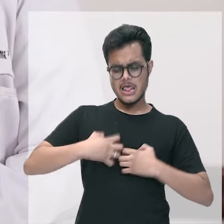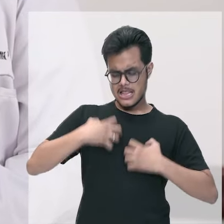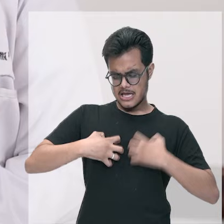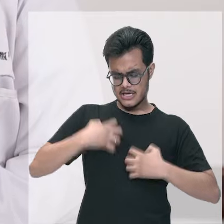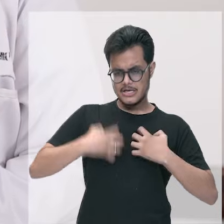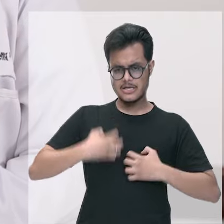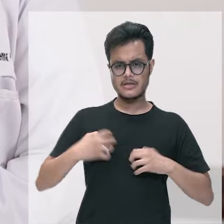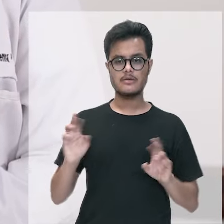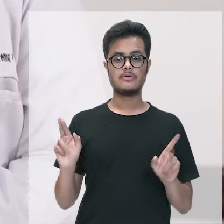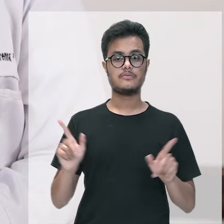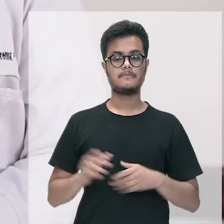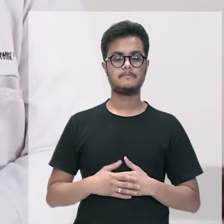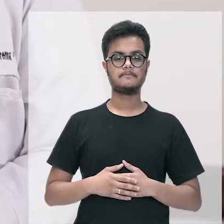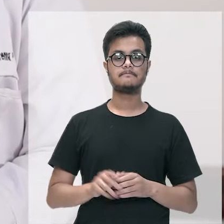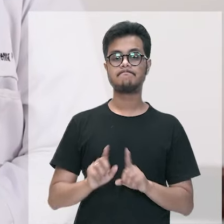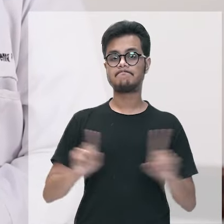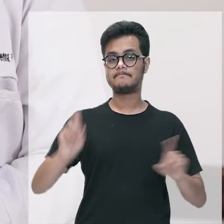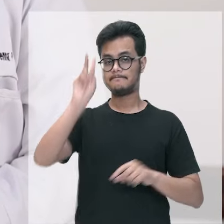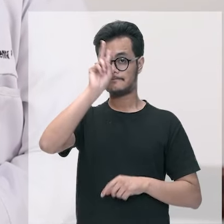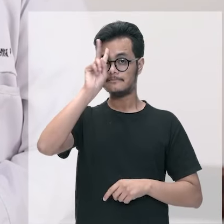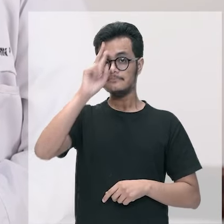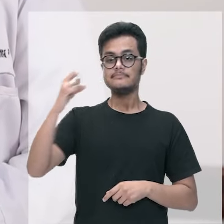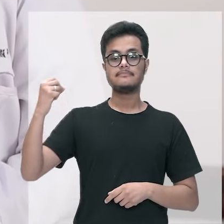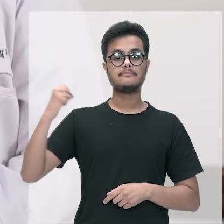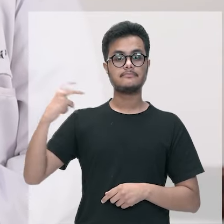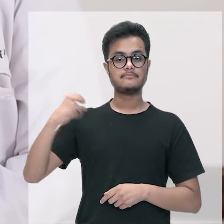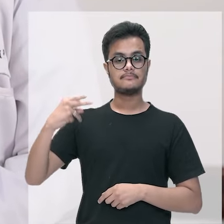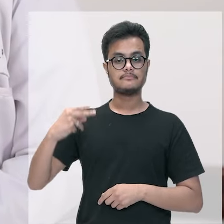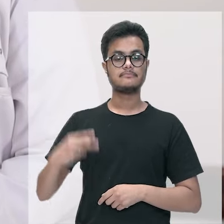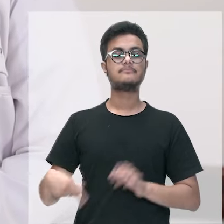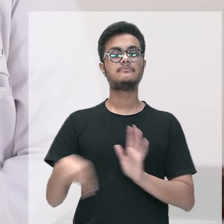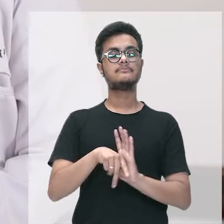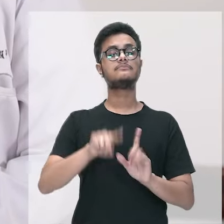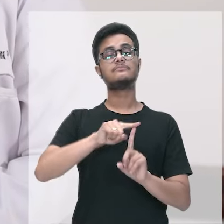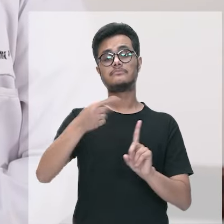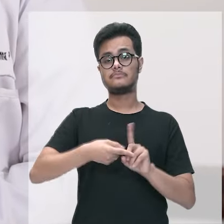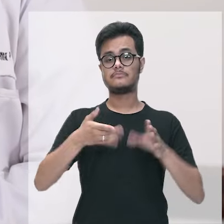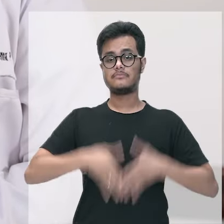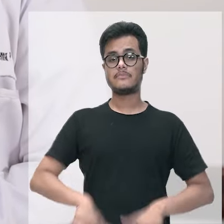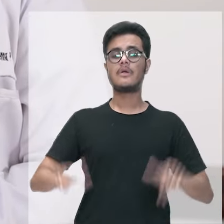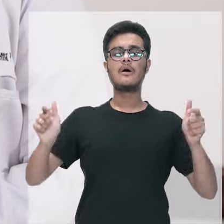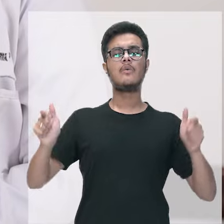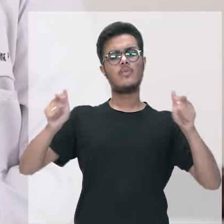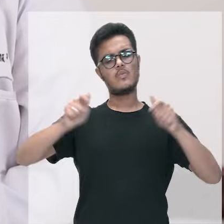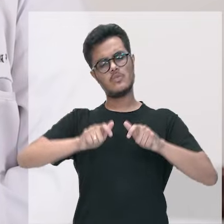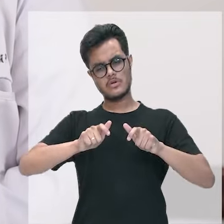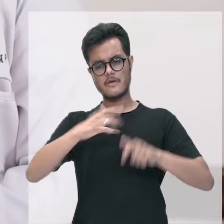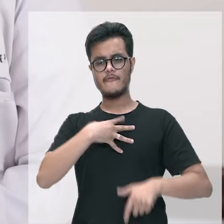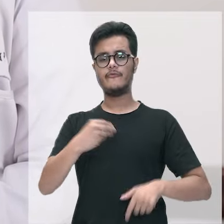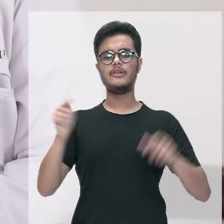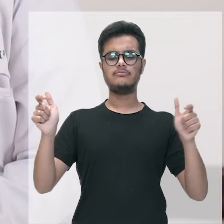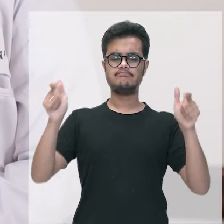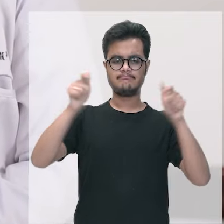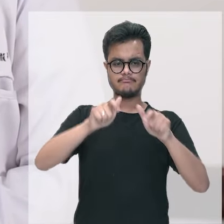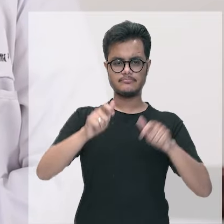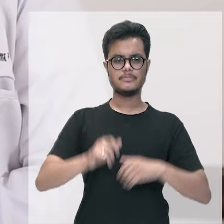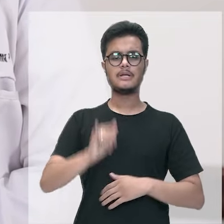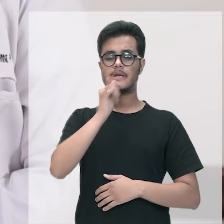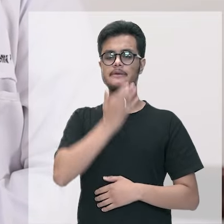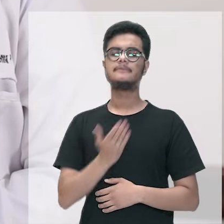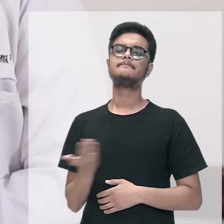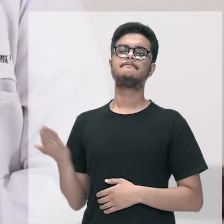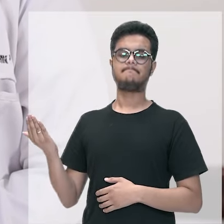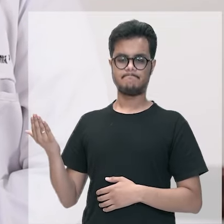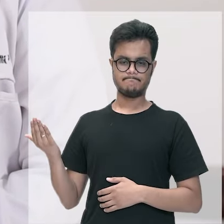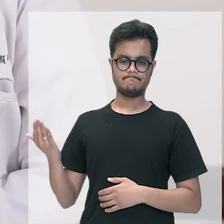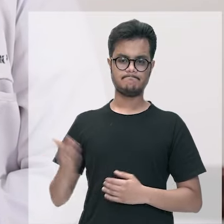é importante lembrar que essa infecção em gestantes pode causar sérios problemas aos bebês como a